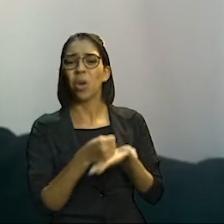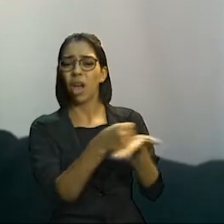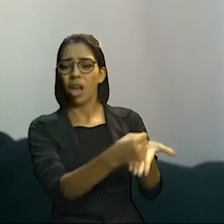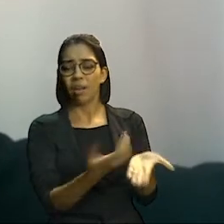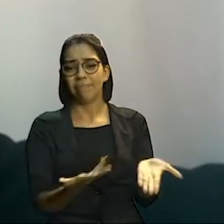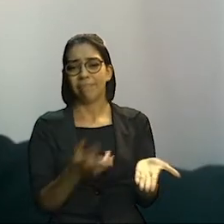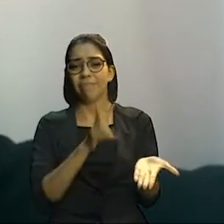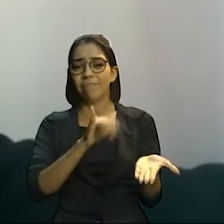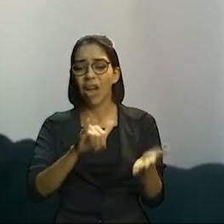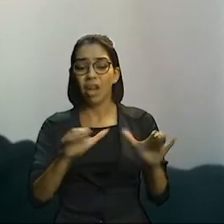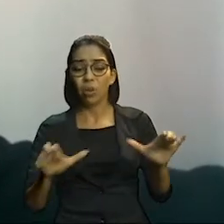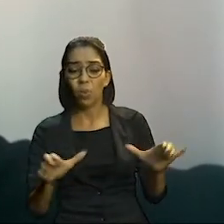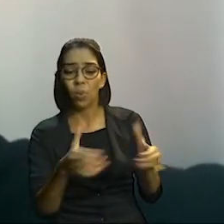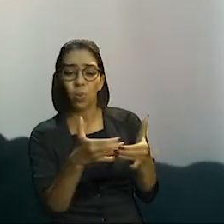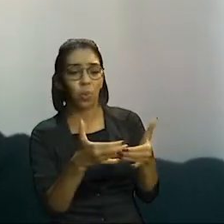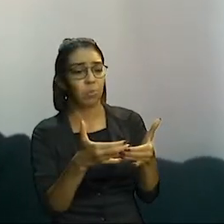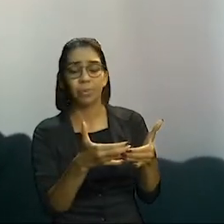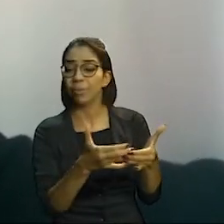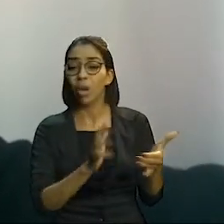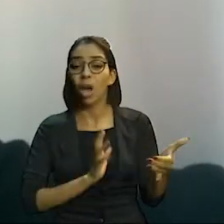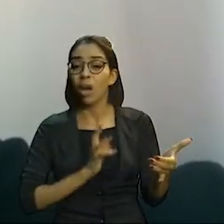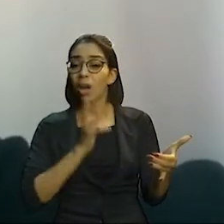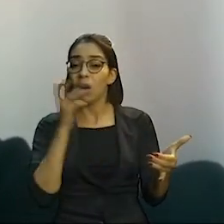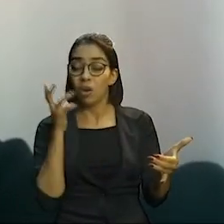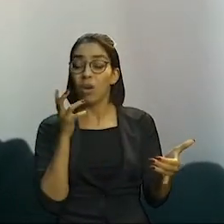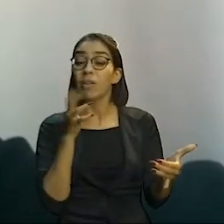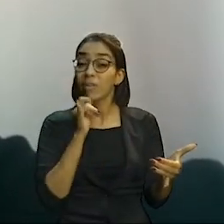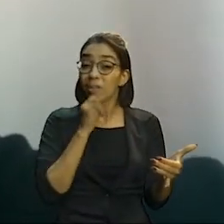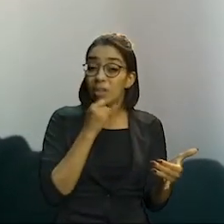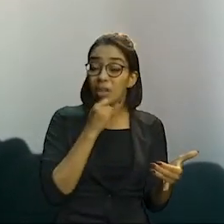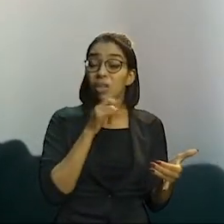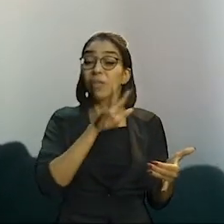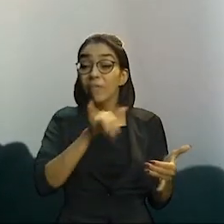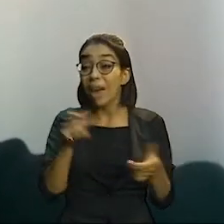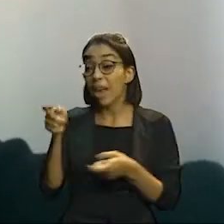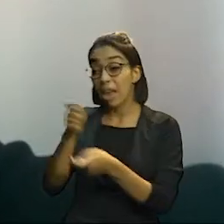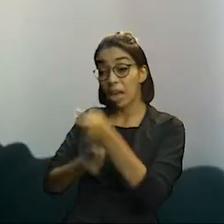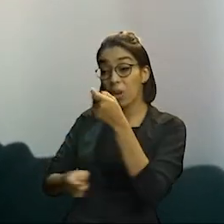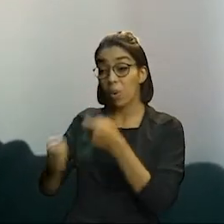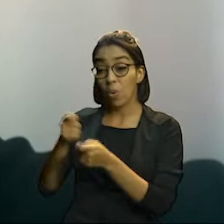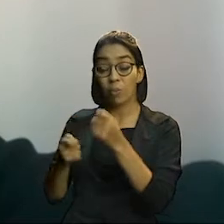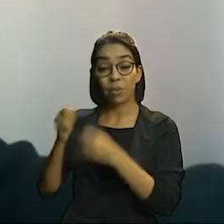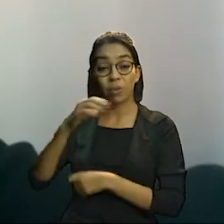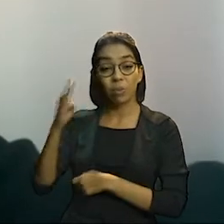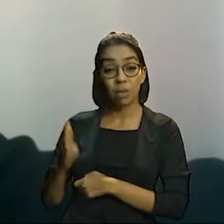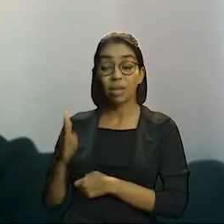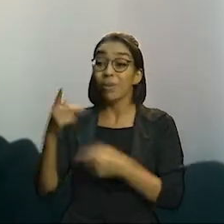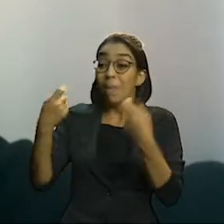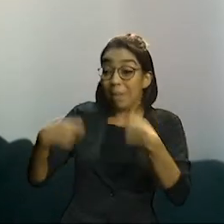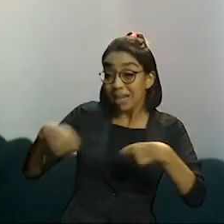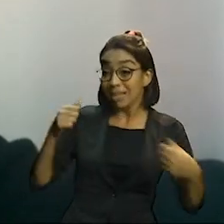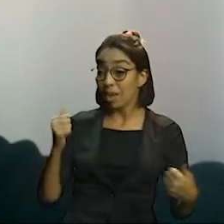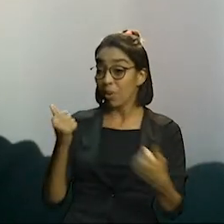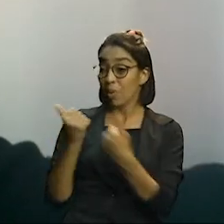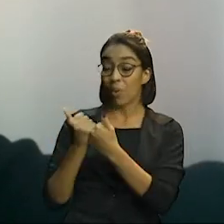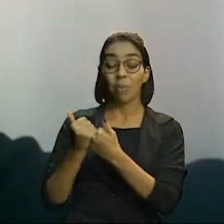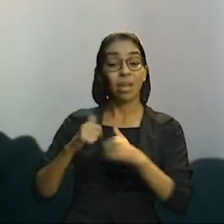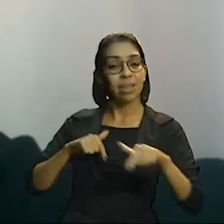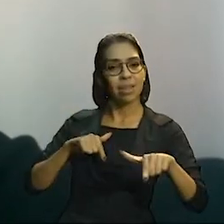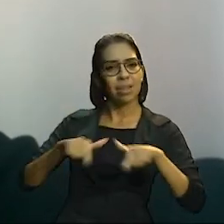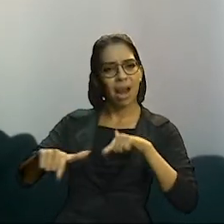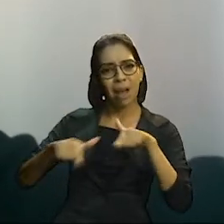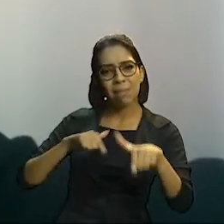desapontador e a economia precisaria dessa força de trabalho para,